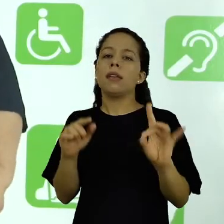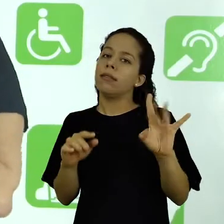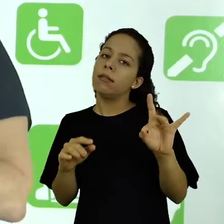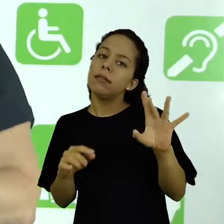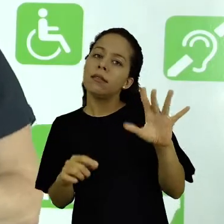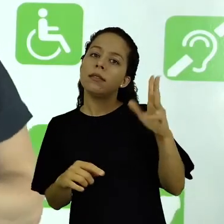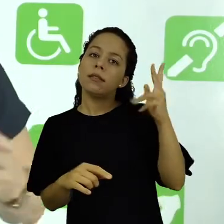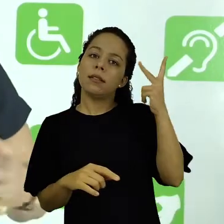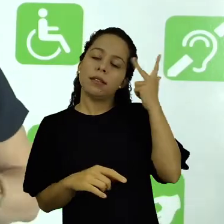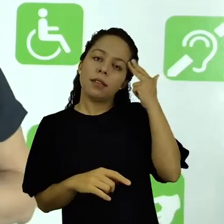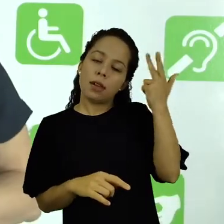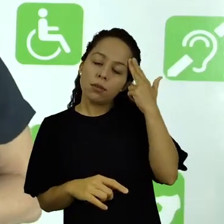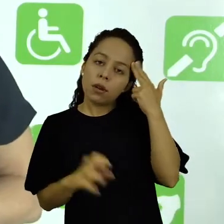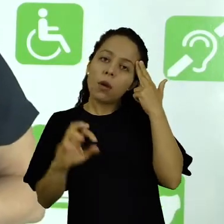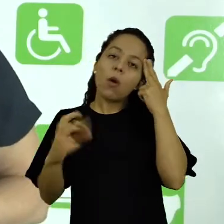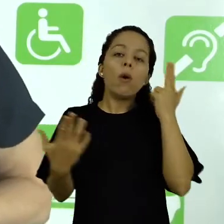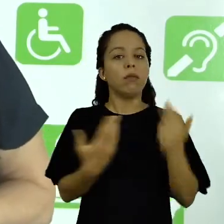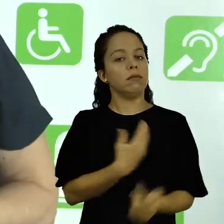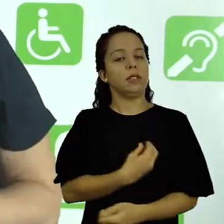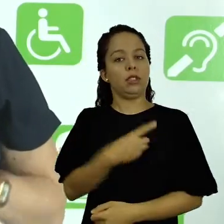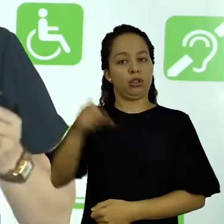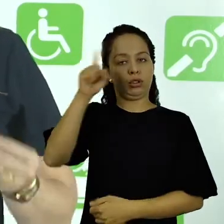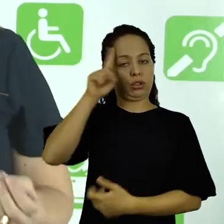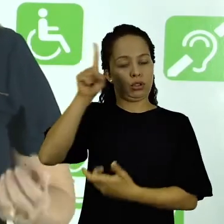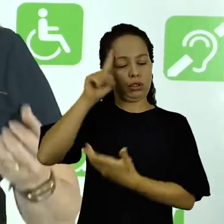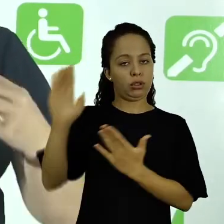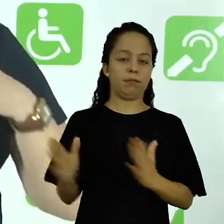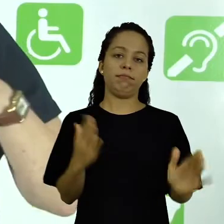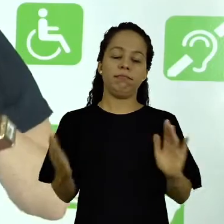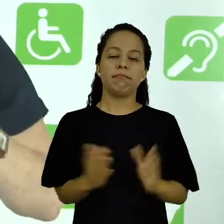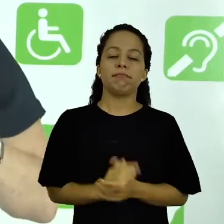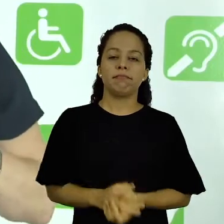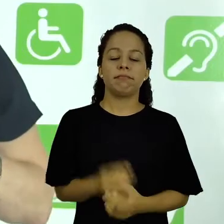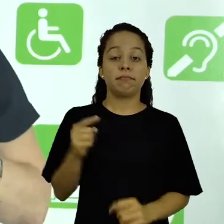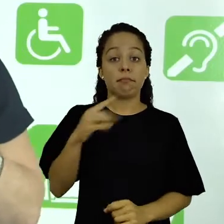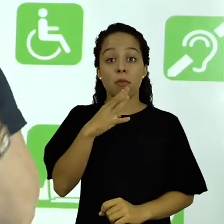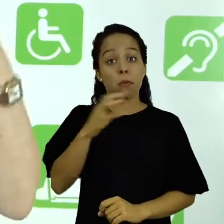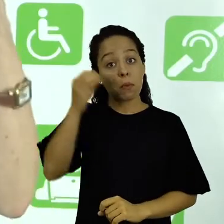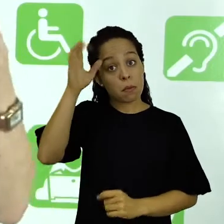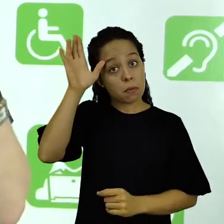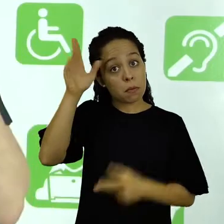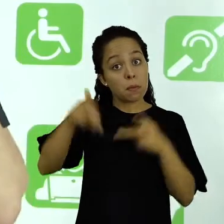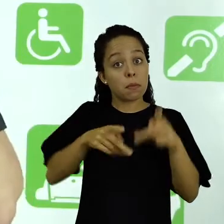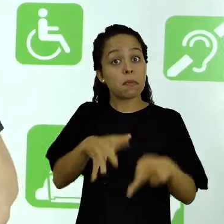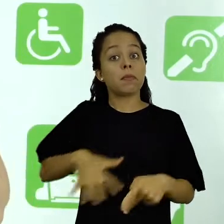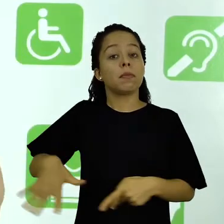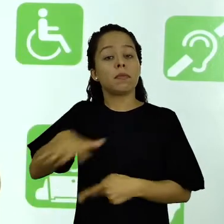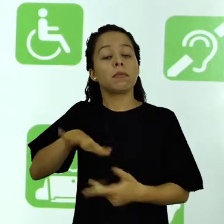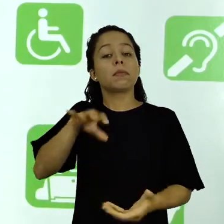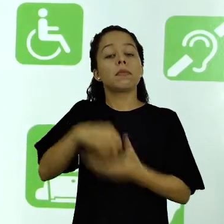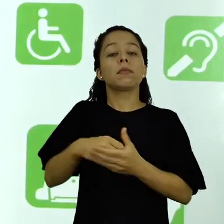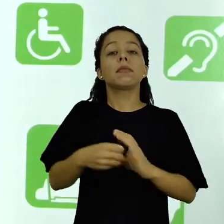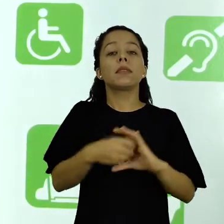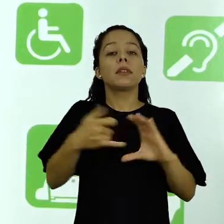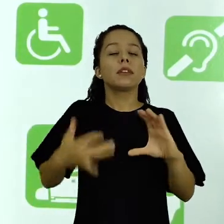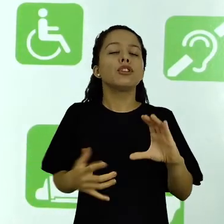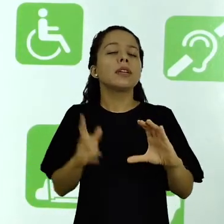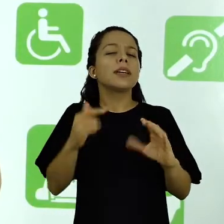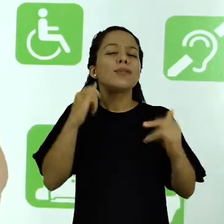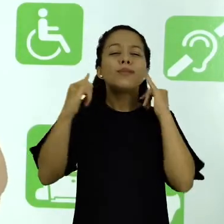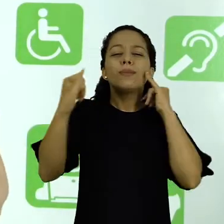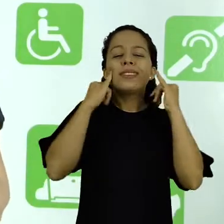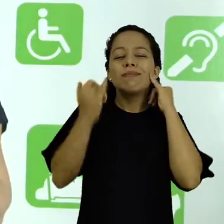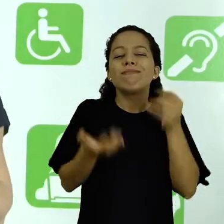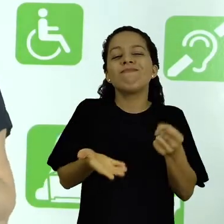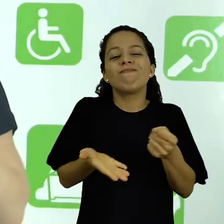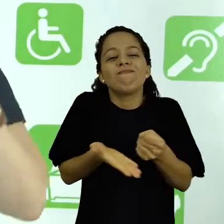naturais ou ocorrências do dia a dia. Esse conhecimento popular, então, tem como característica básica a